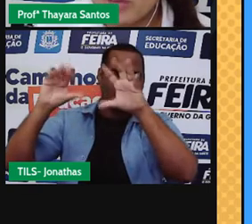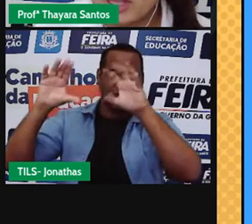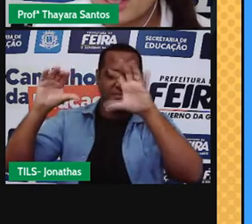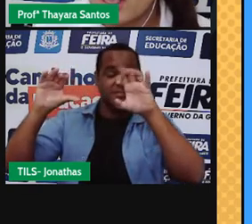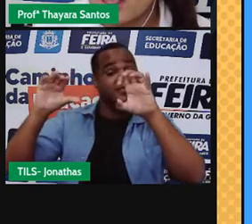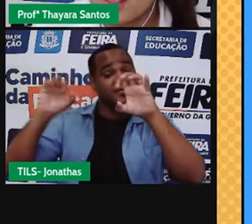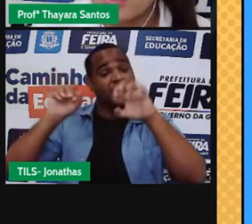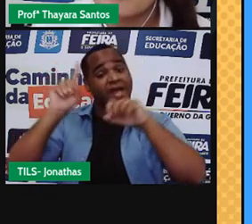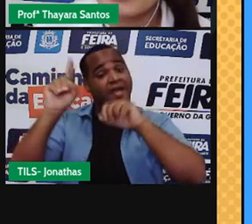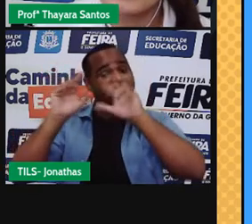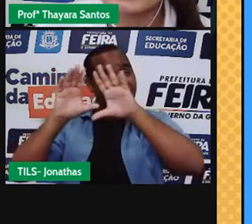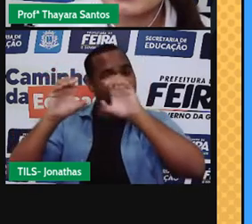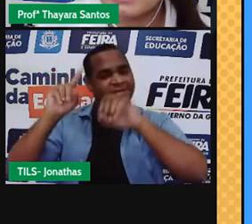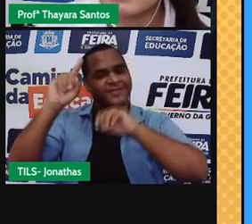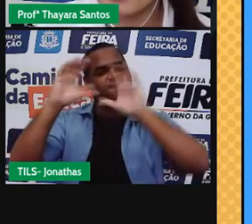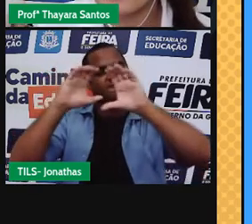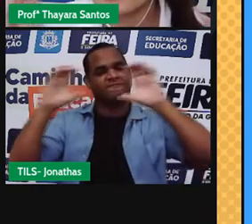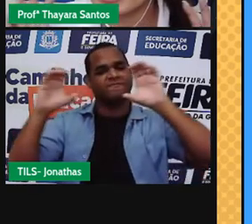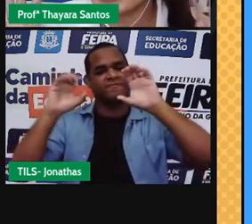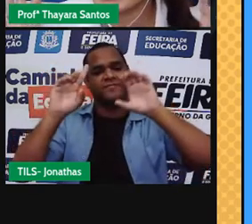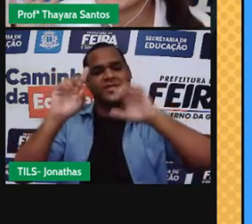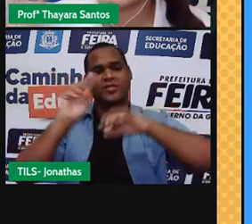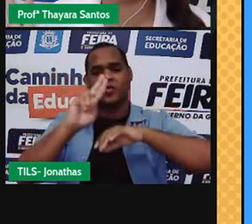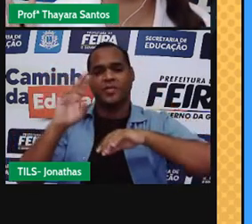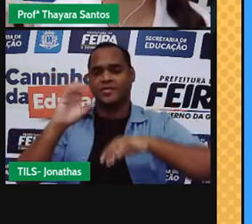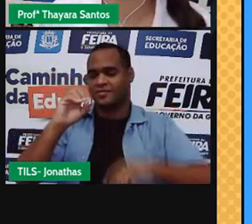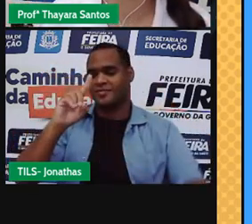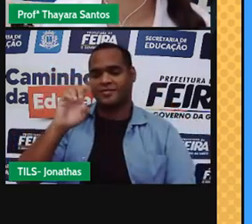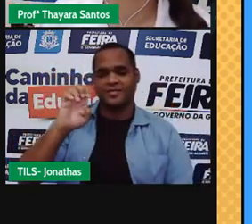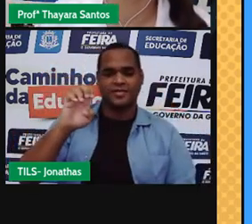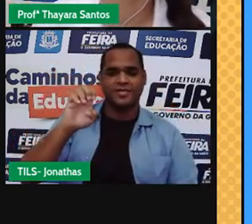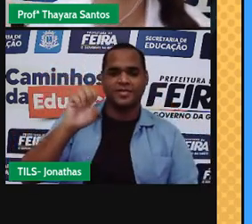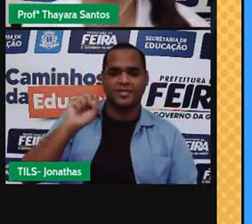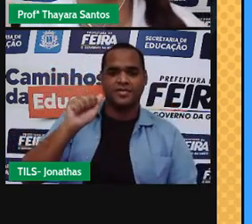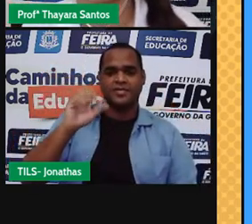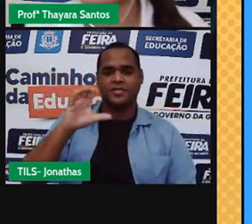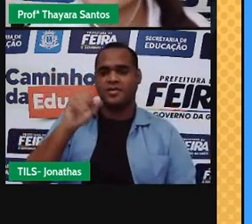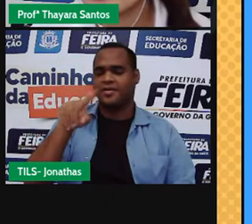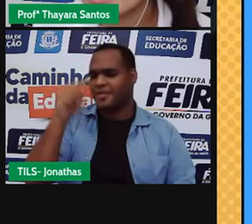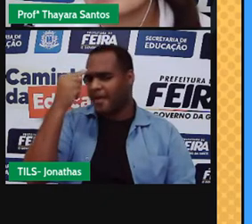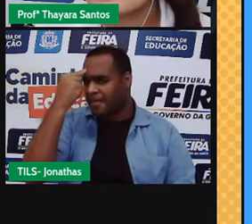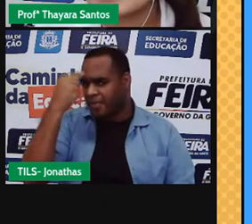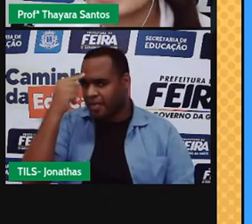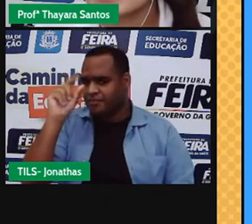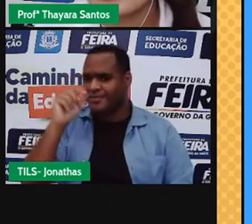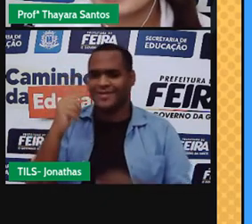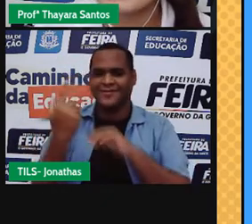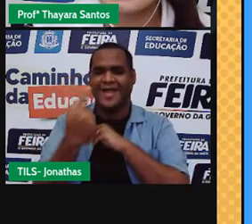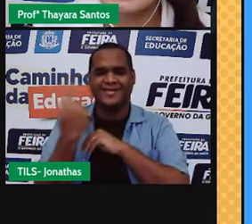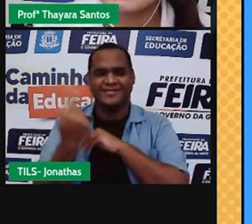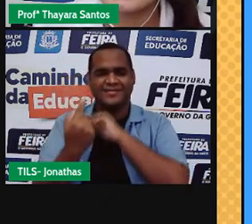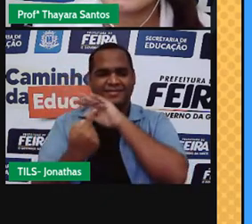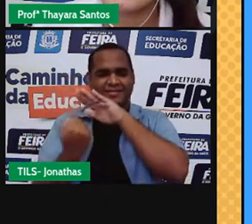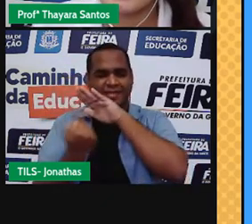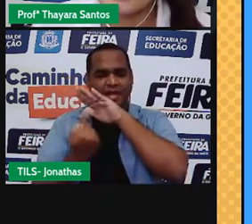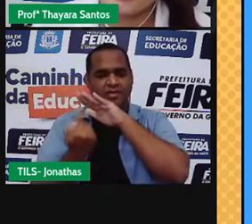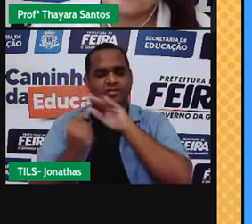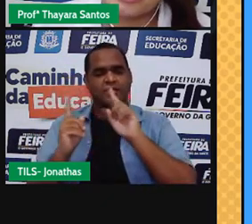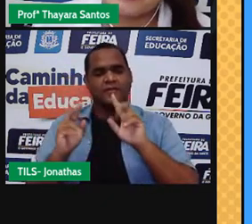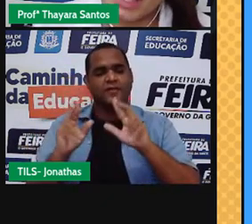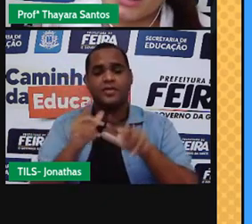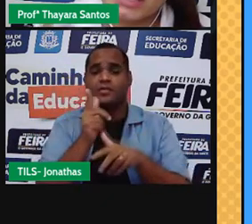nuvem é uma condensação, porque a gente imagina que a nuvem é composta por gás, mas ela não é. Ela é